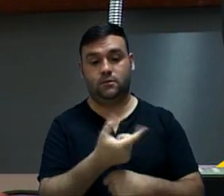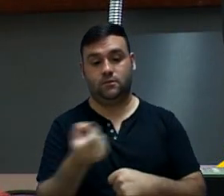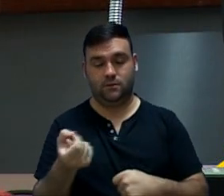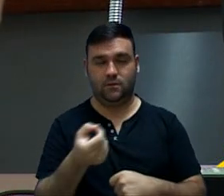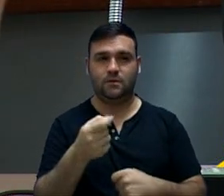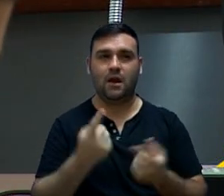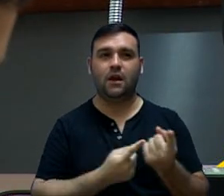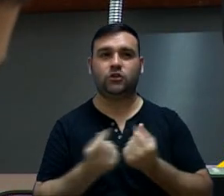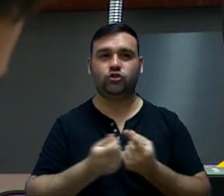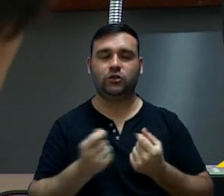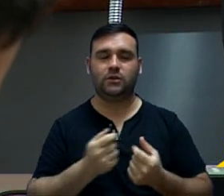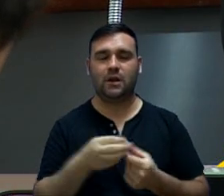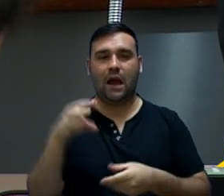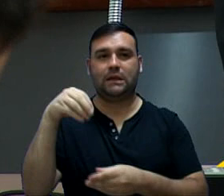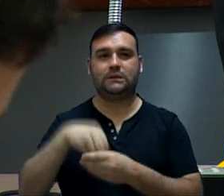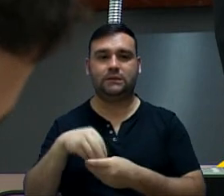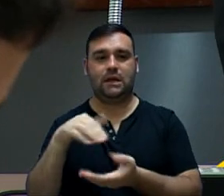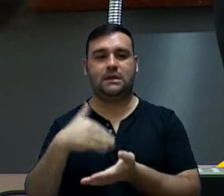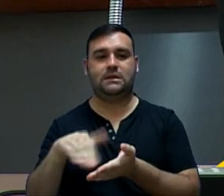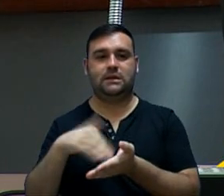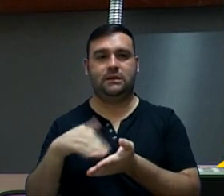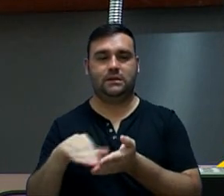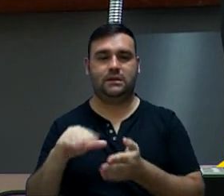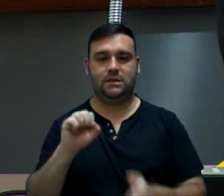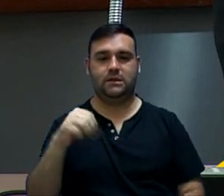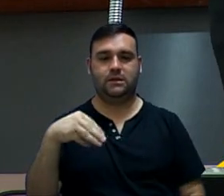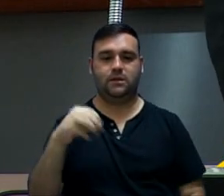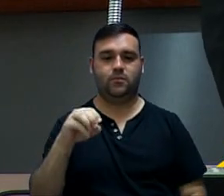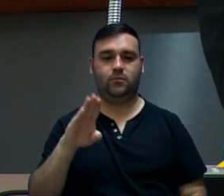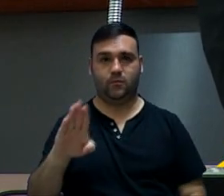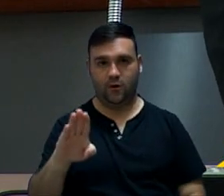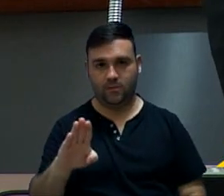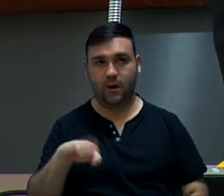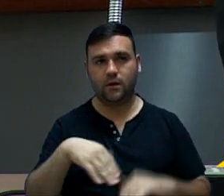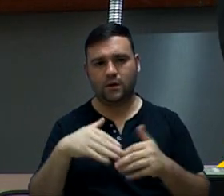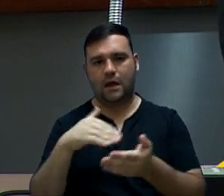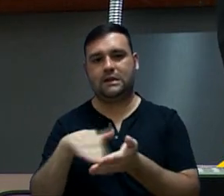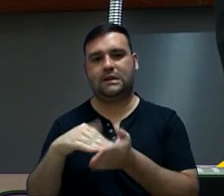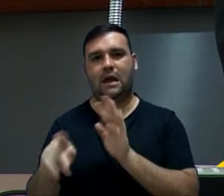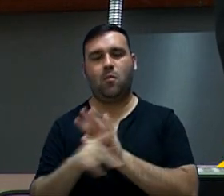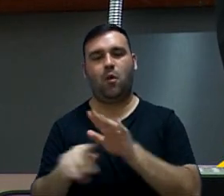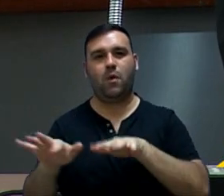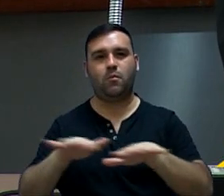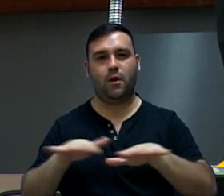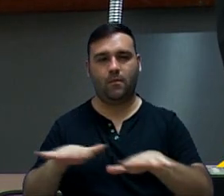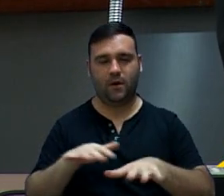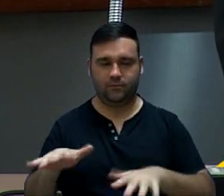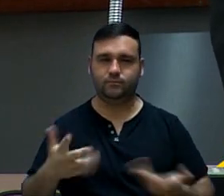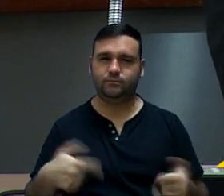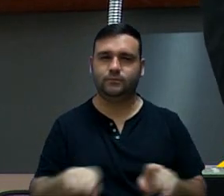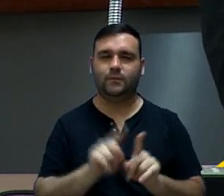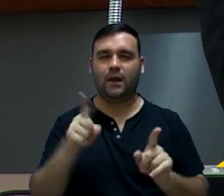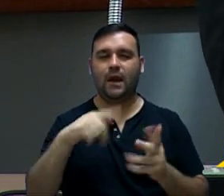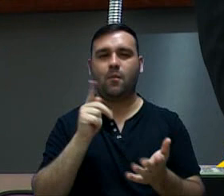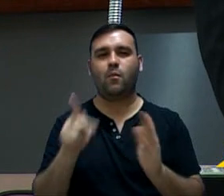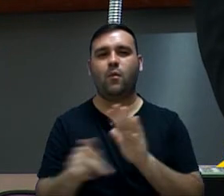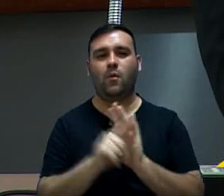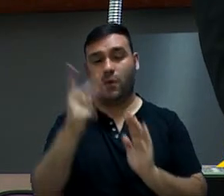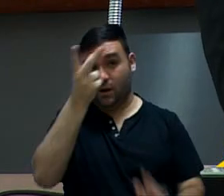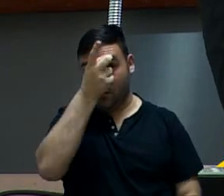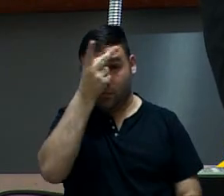orçamento passou para dentro da Secretaria da CEMOB, ou seja, passou para o orçamento da Prefeitura.